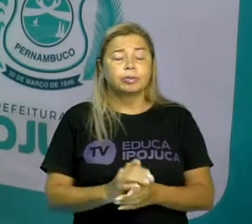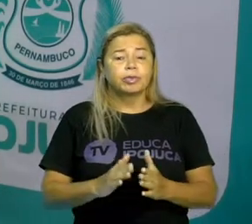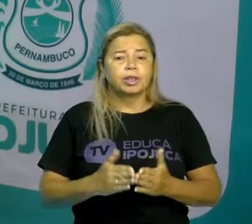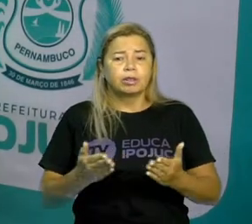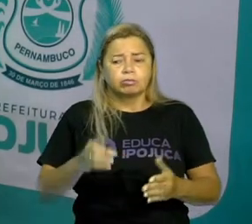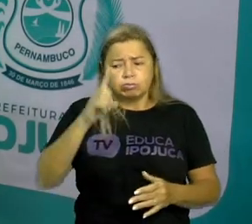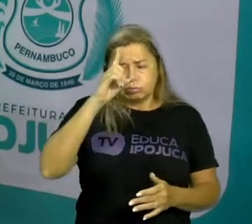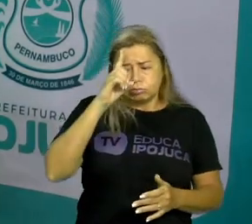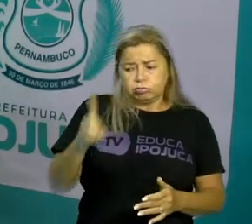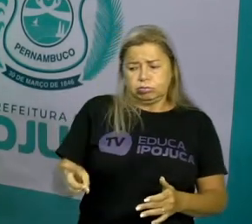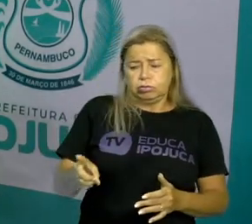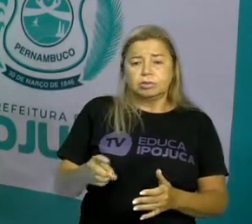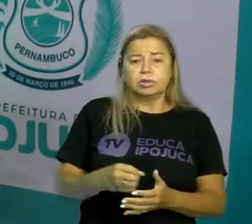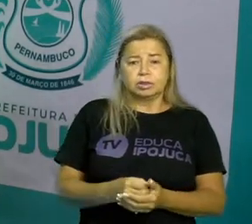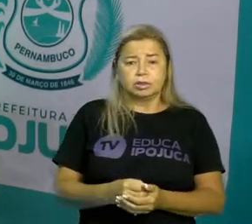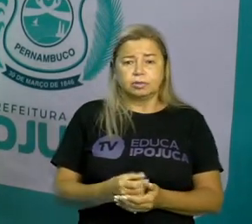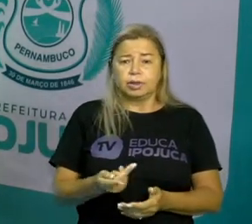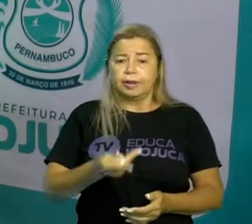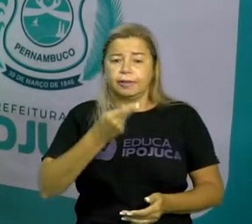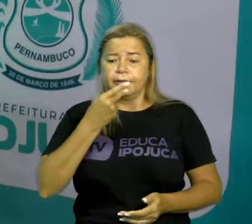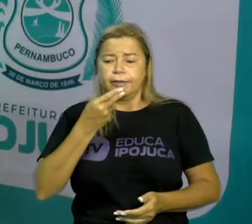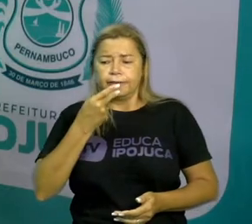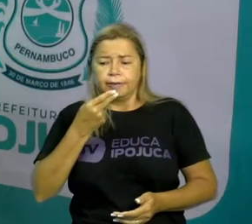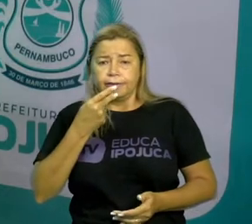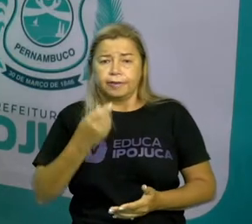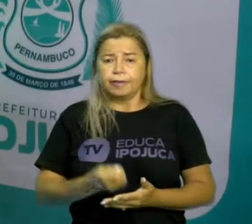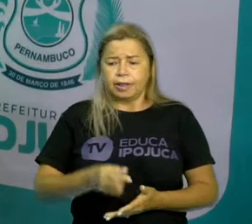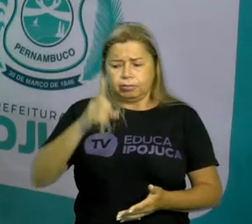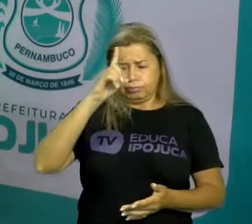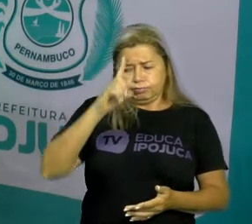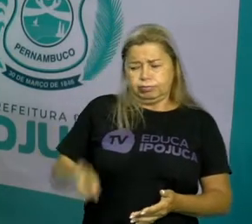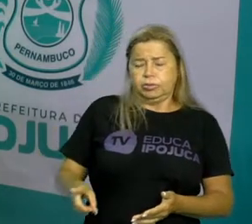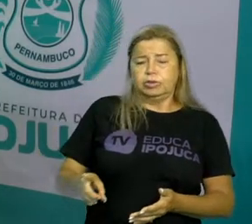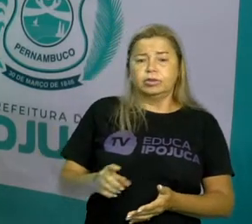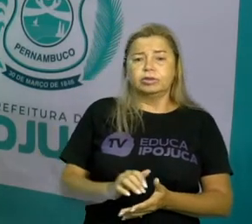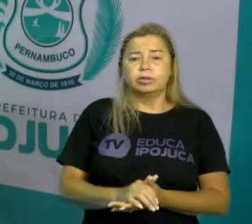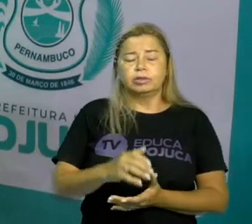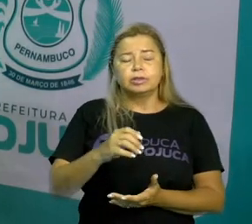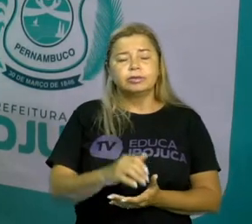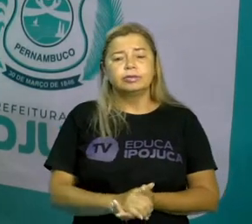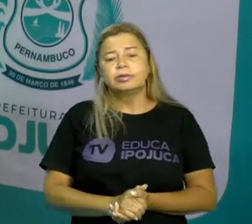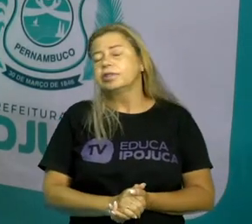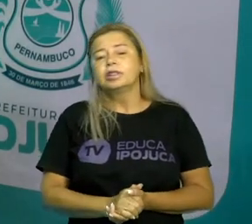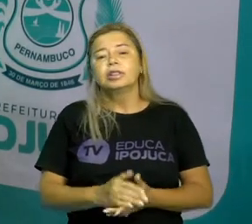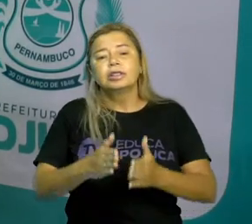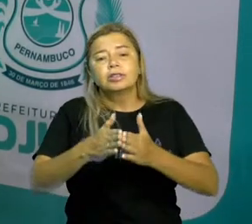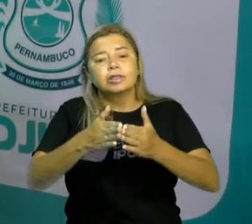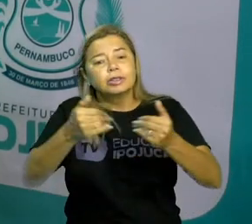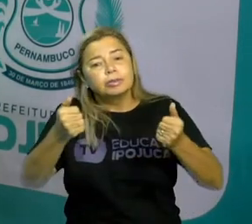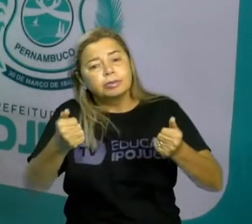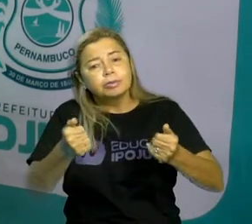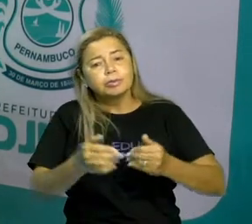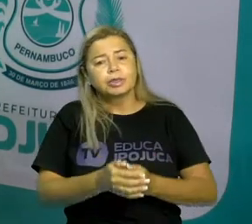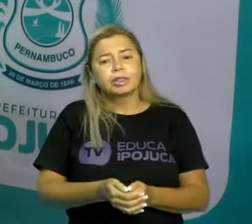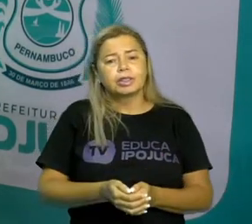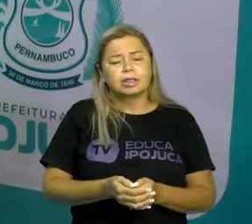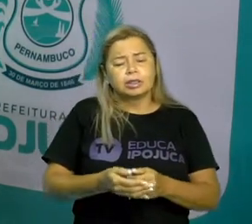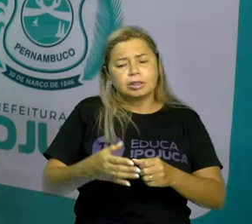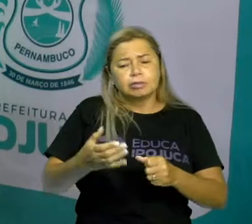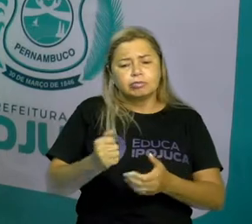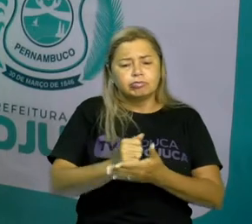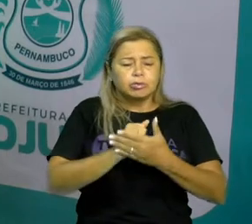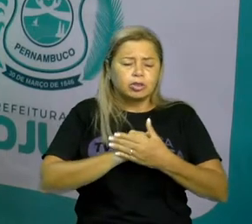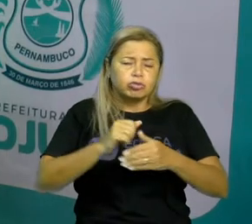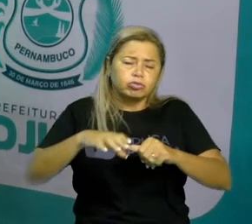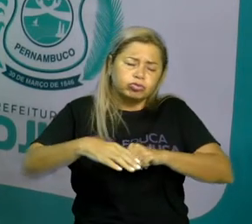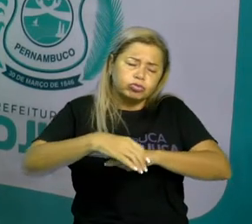ordem Ele está falando de um modo imperativo Quando ele está falando de um pedido Um conselho Ou até mesmo uma